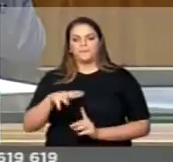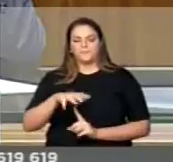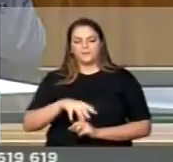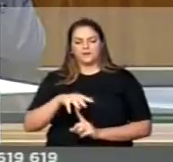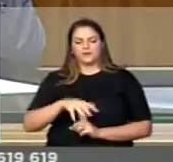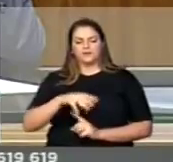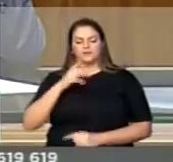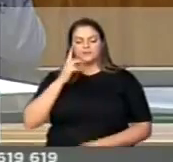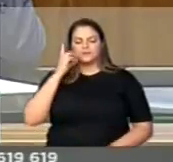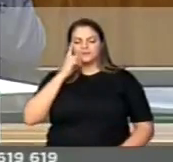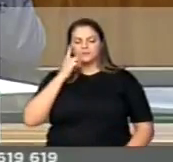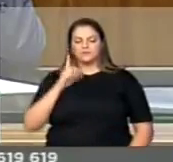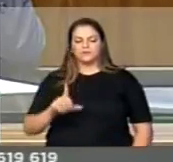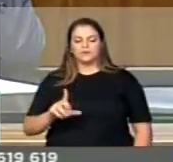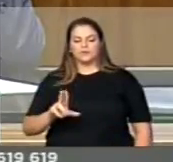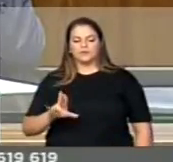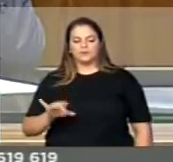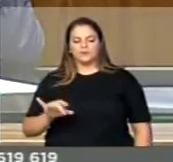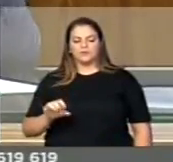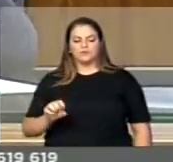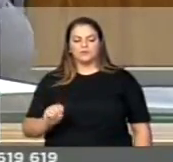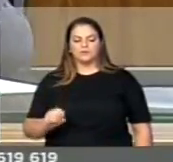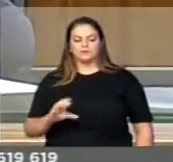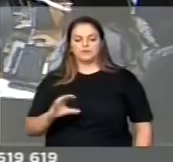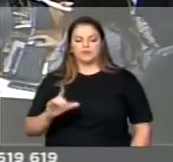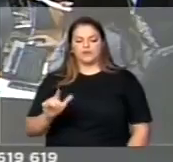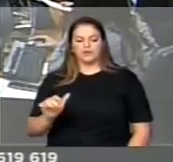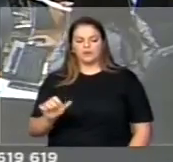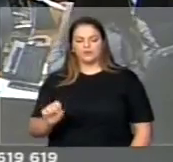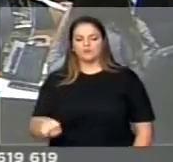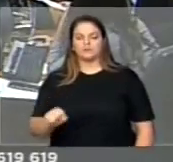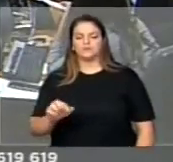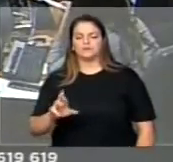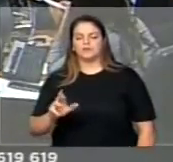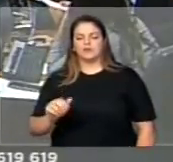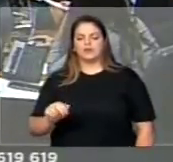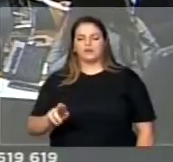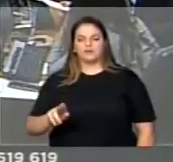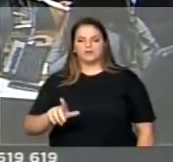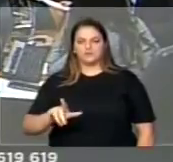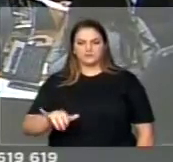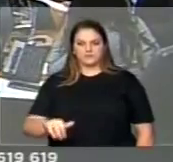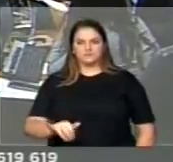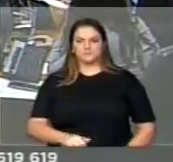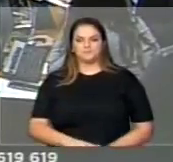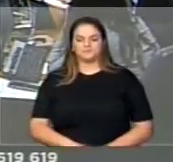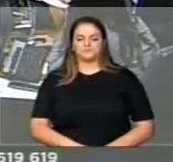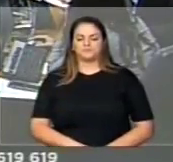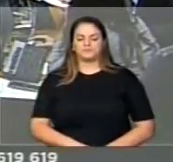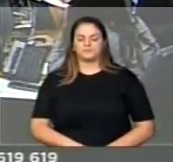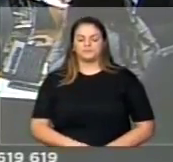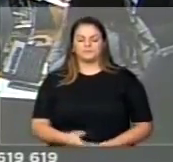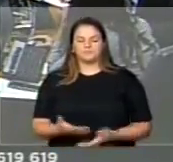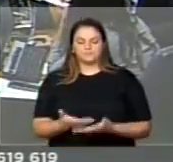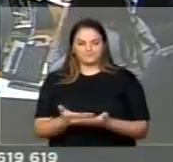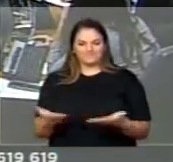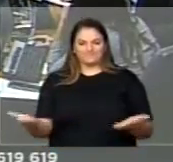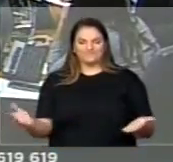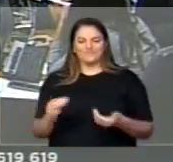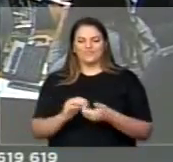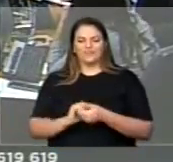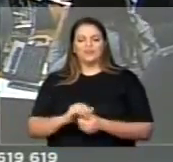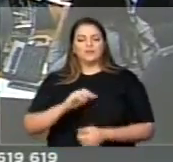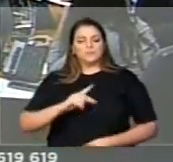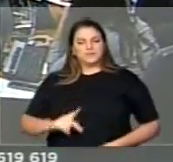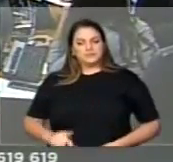Nobre deputado Luiz Carlos Raul. Senhor presidente Carlos Manato, senhoras e senhores parlamentares,